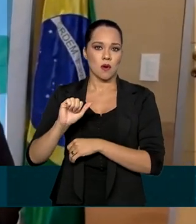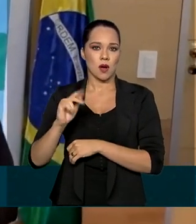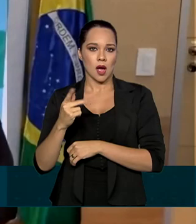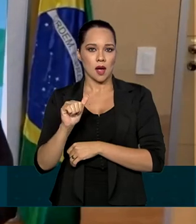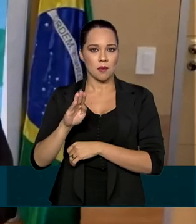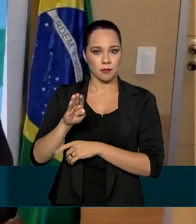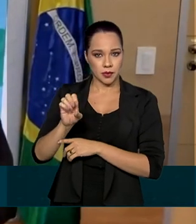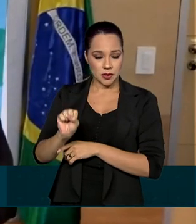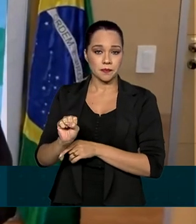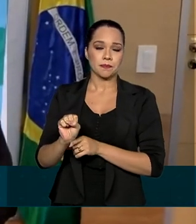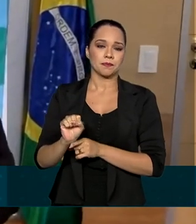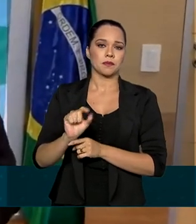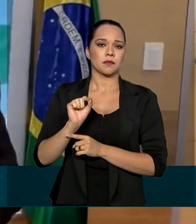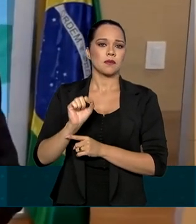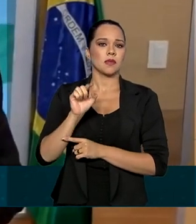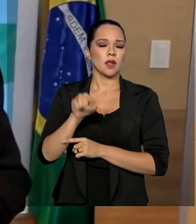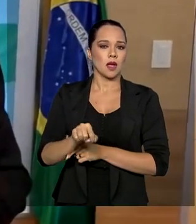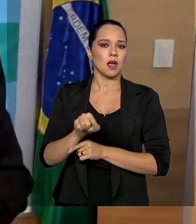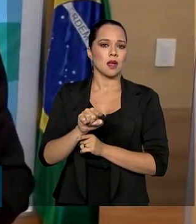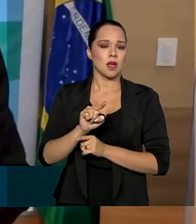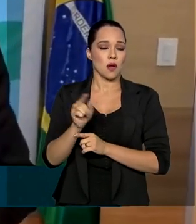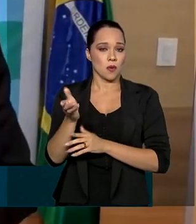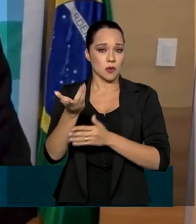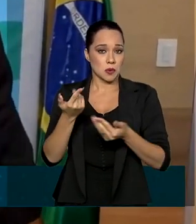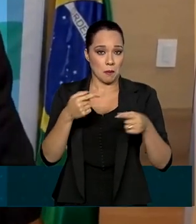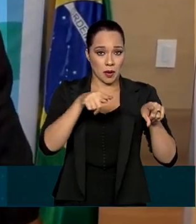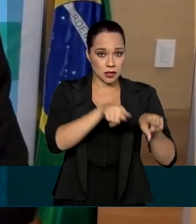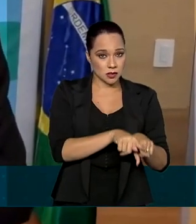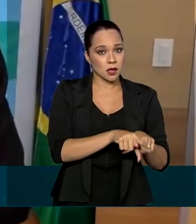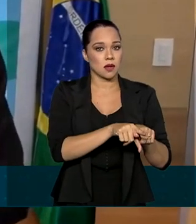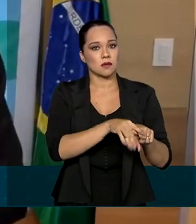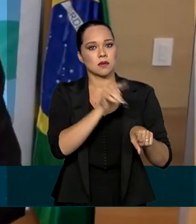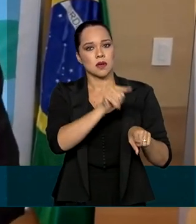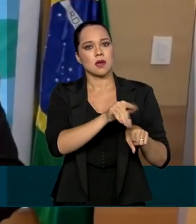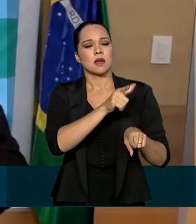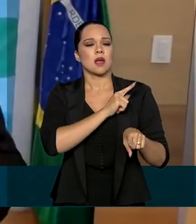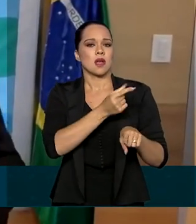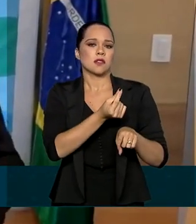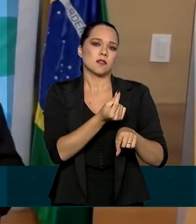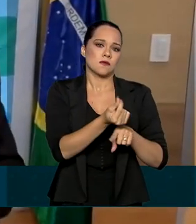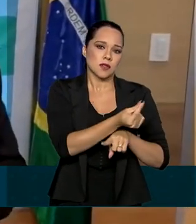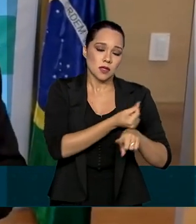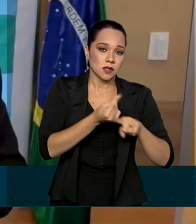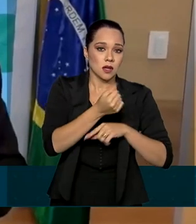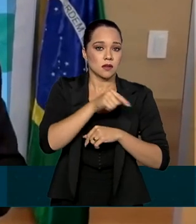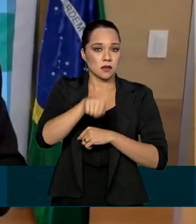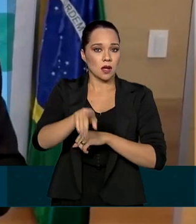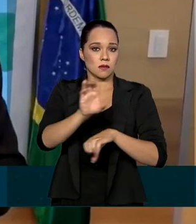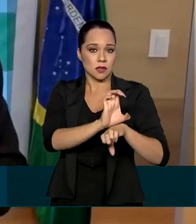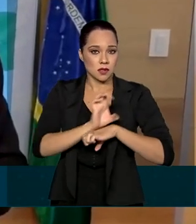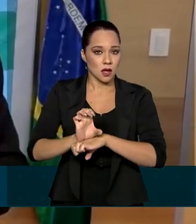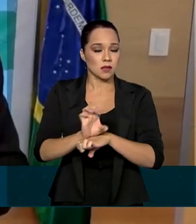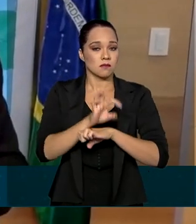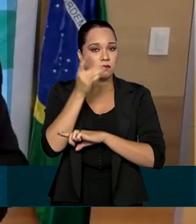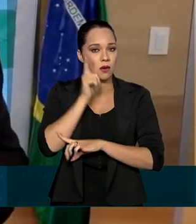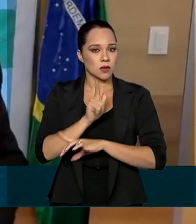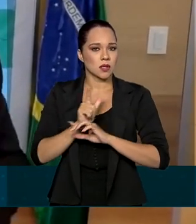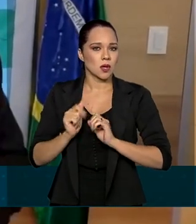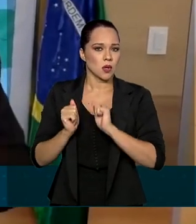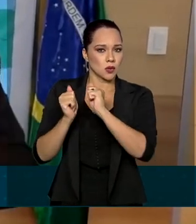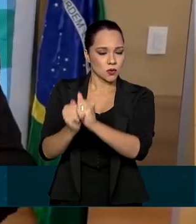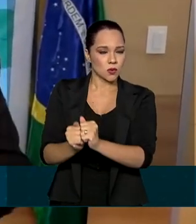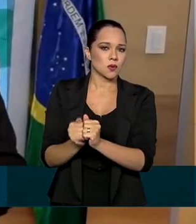nenhuma um dos grandes parceiros por serem agentes financeiros nos seus estados para chegarmos junto à